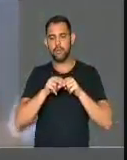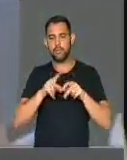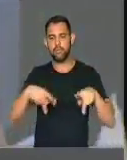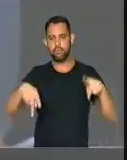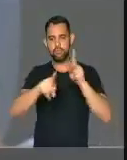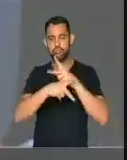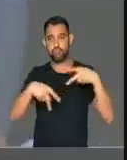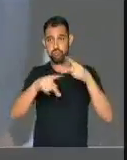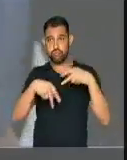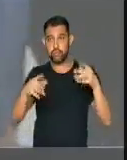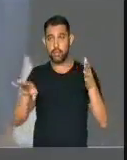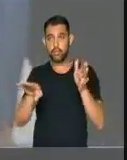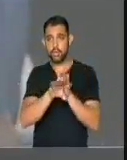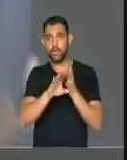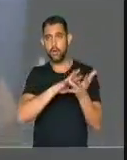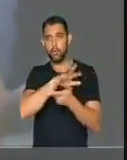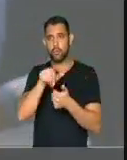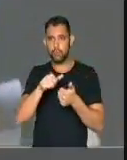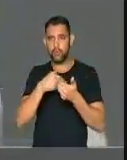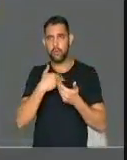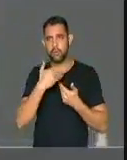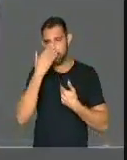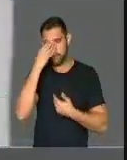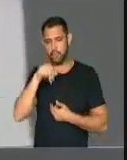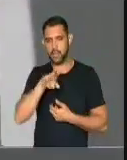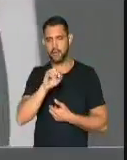furacão que assola a humanidade.